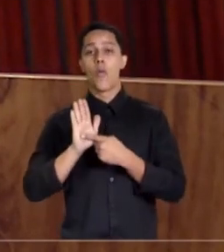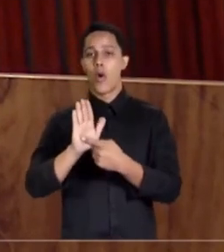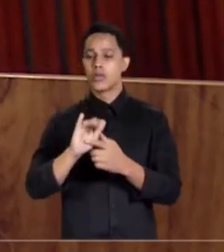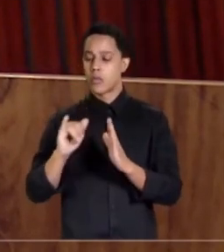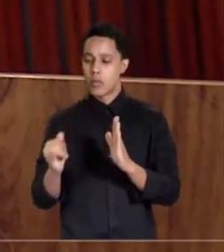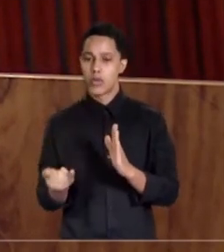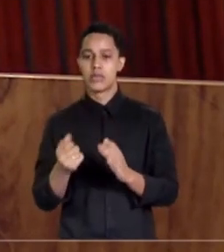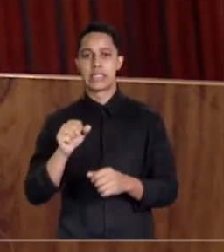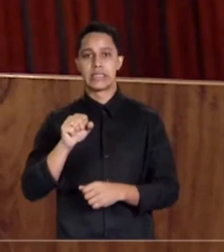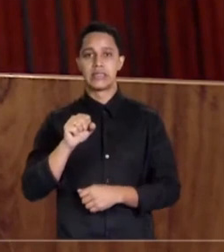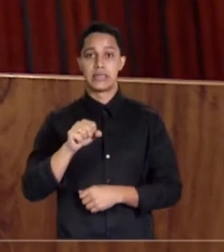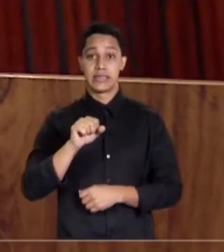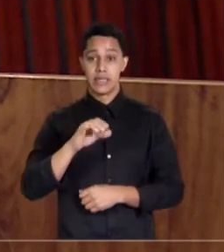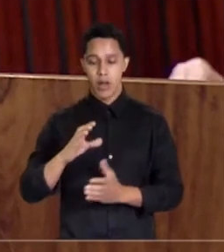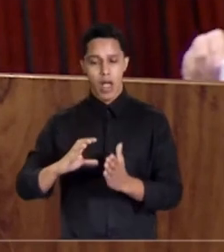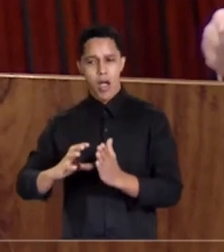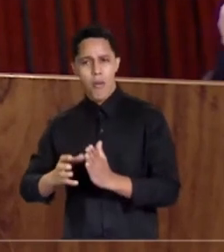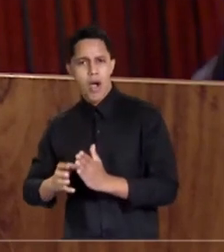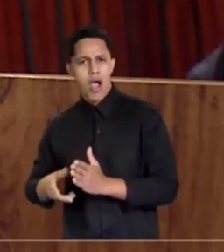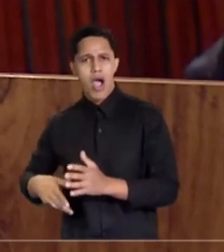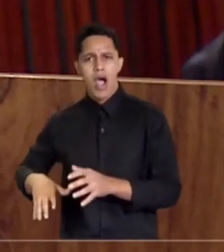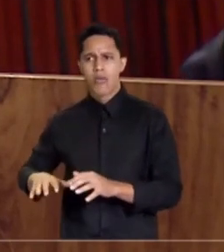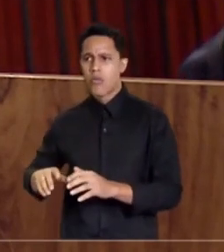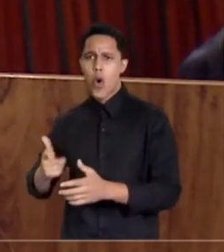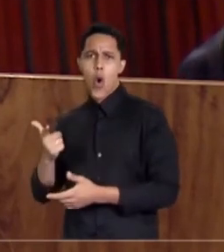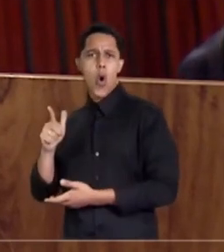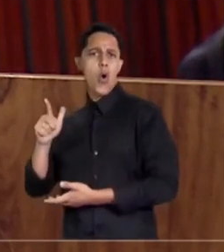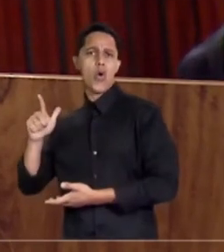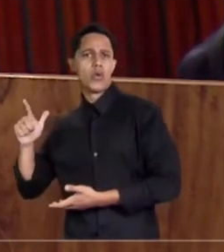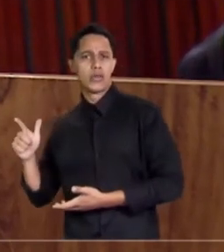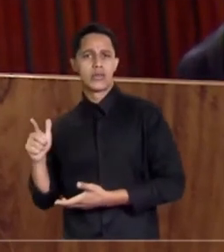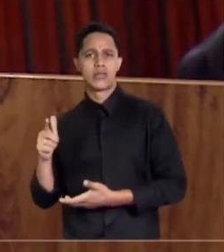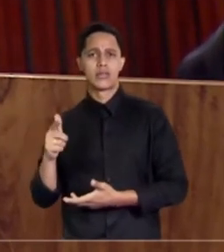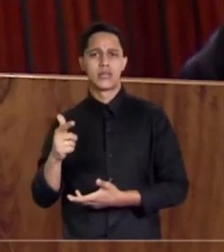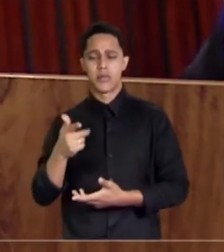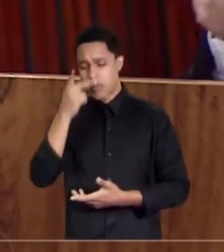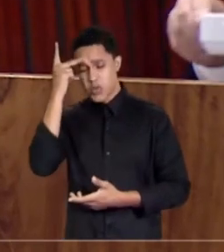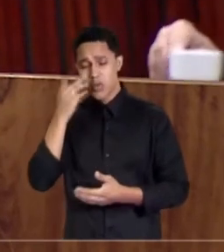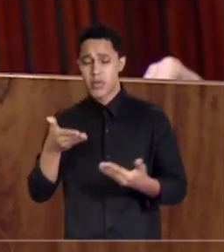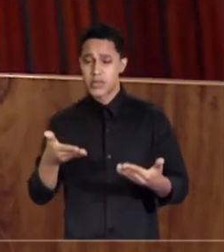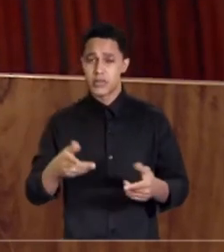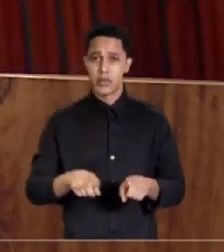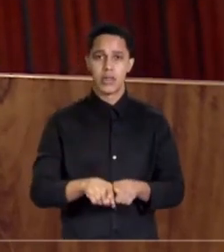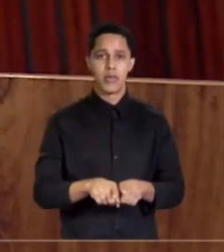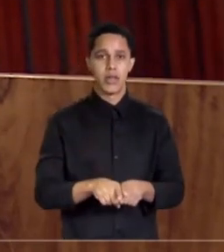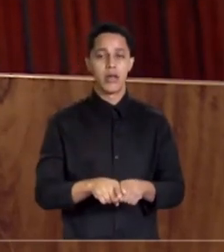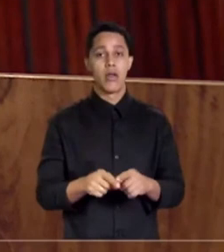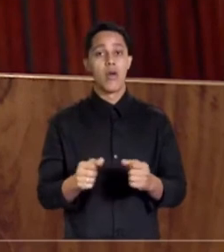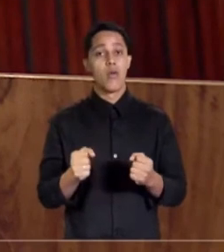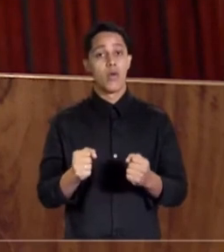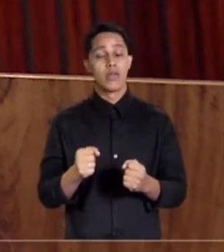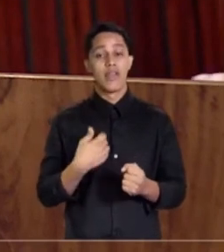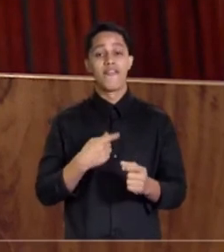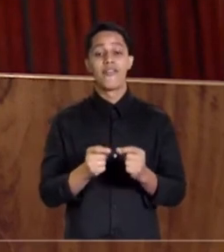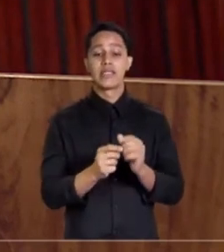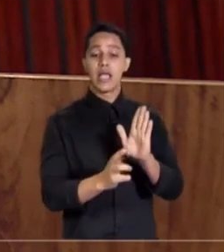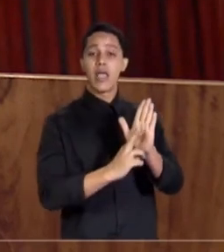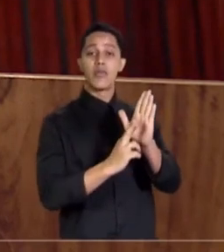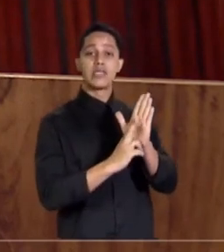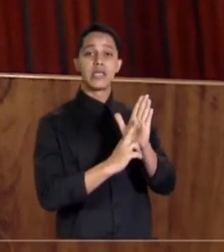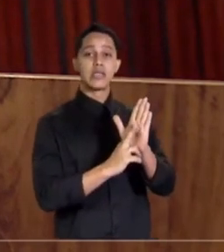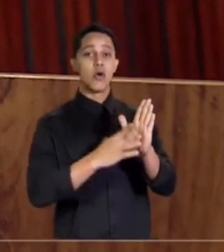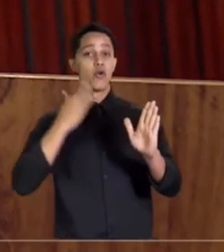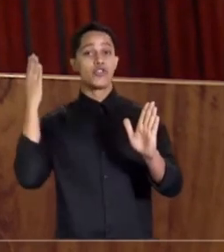possibilidade de partido político ou outros agentes poderem representar